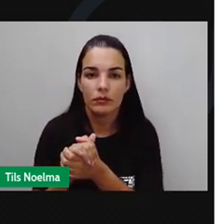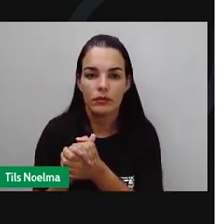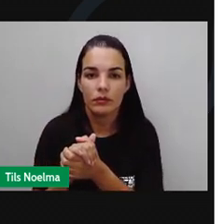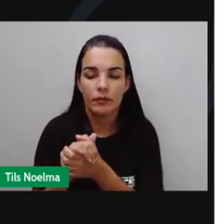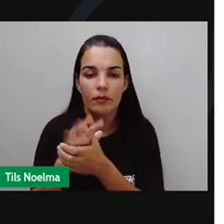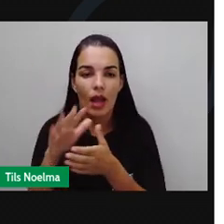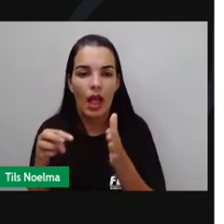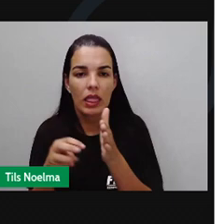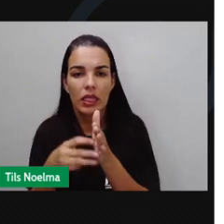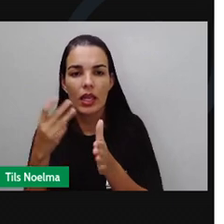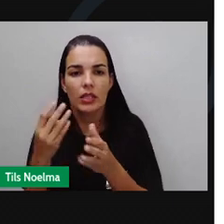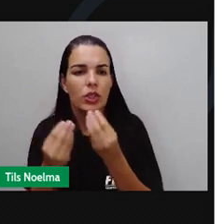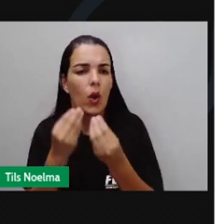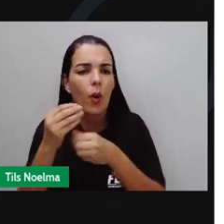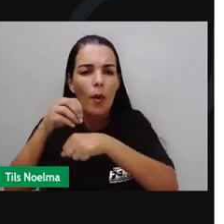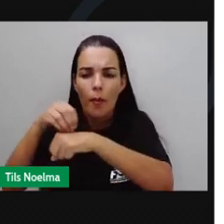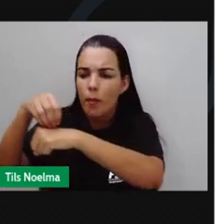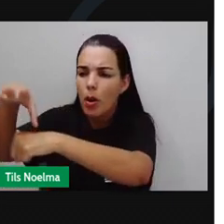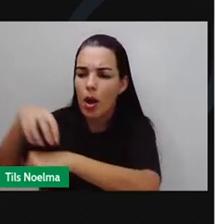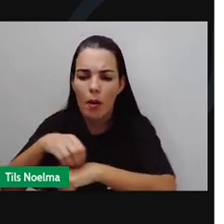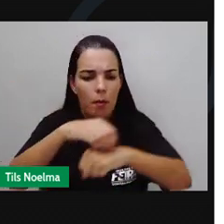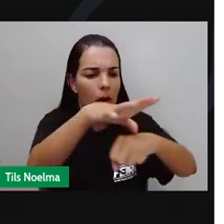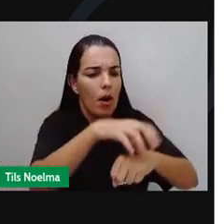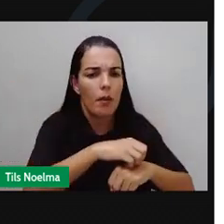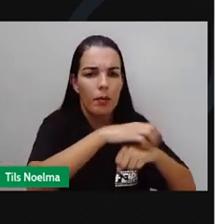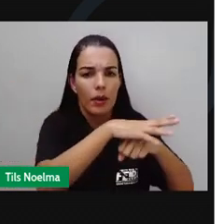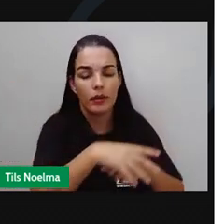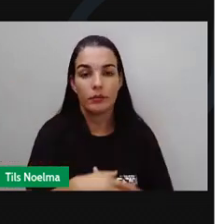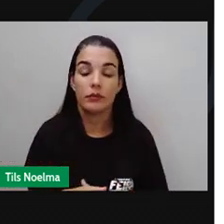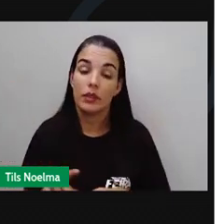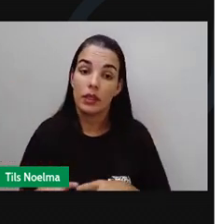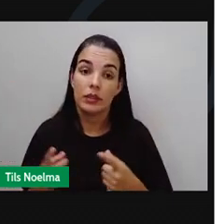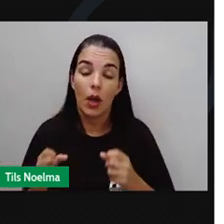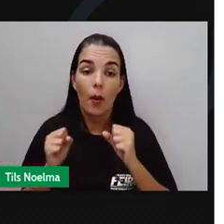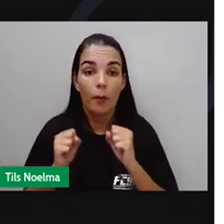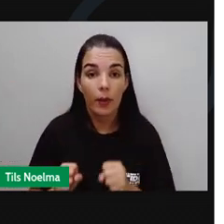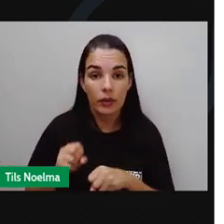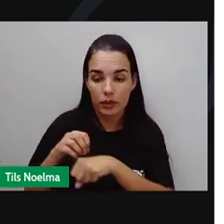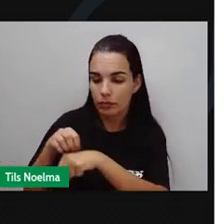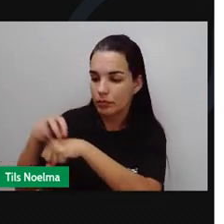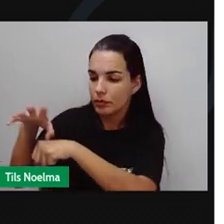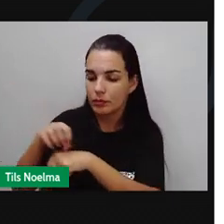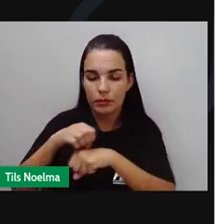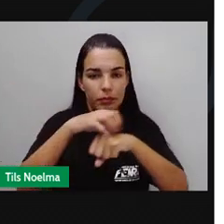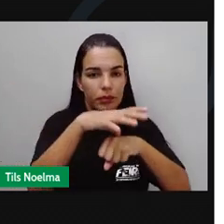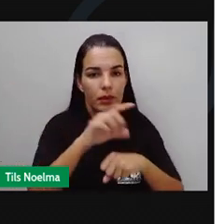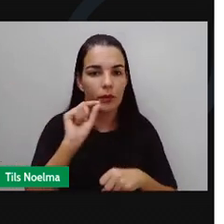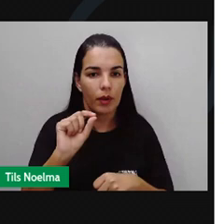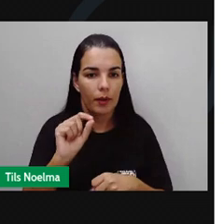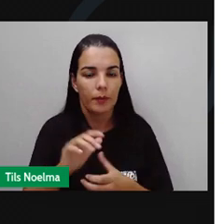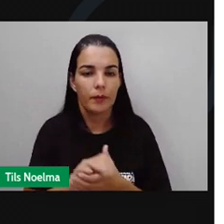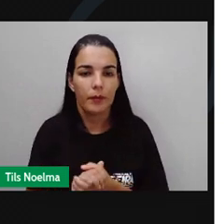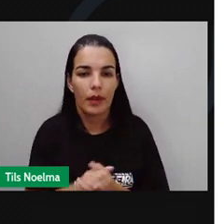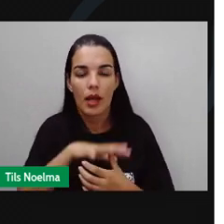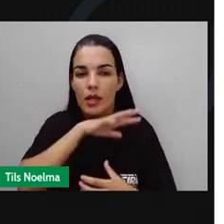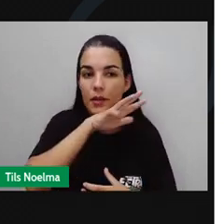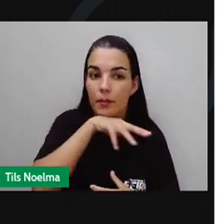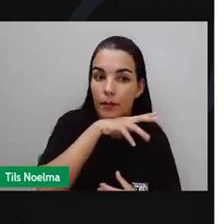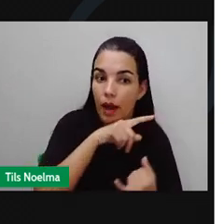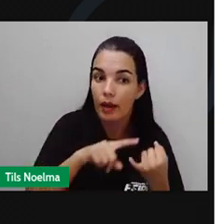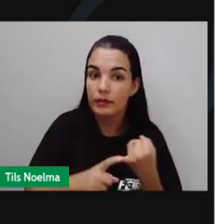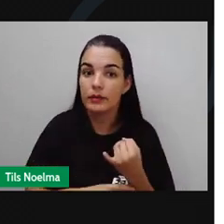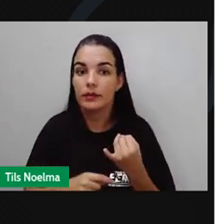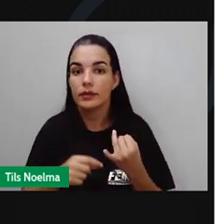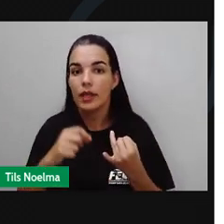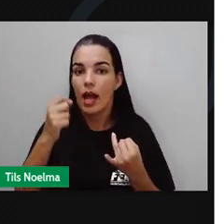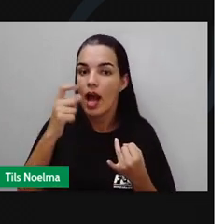Como os vírus são transmitidos? Os vírus podem ser transmitidos por diferentes vetores, como os animais, a